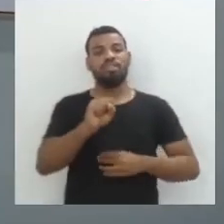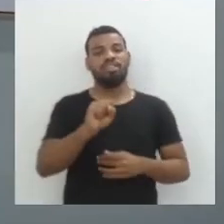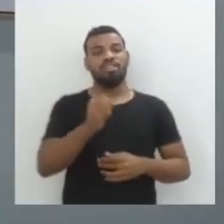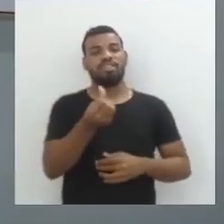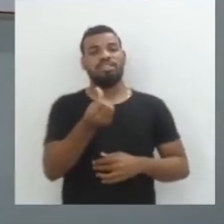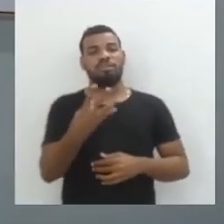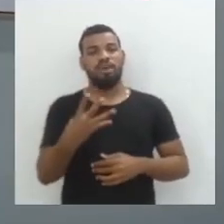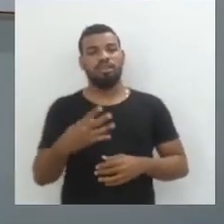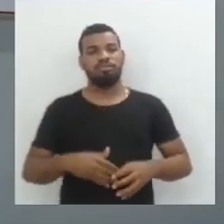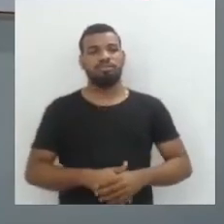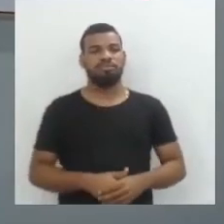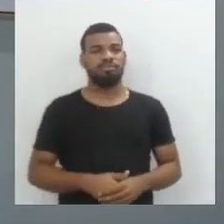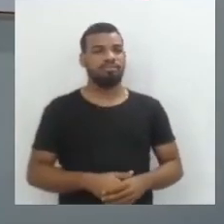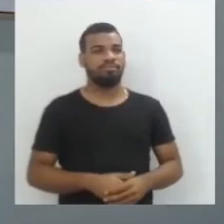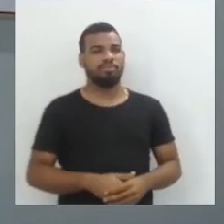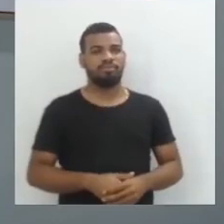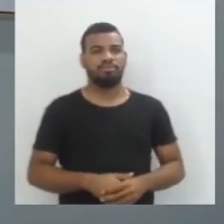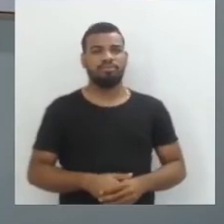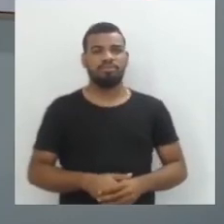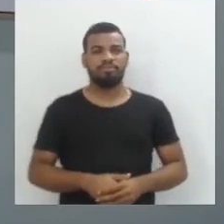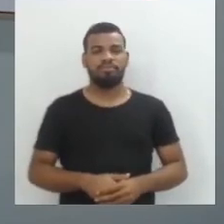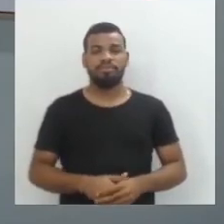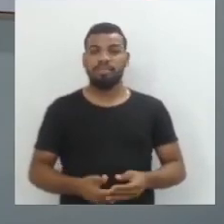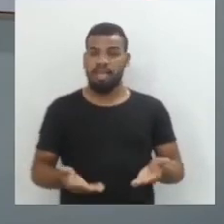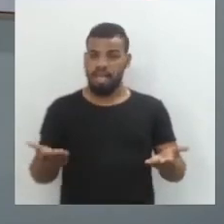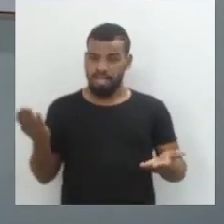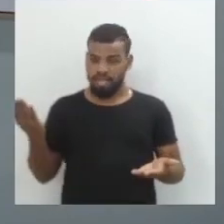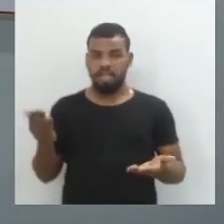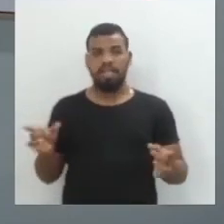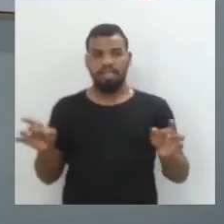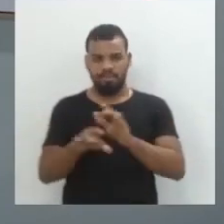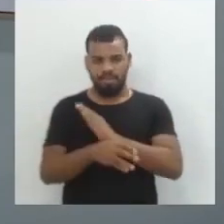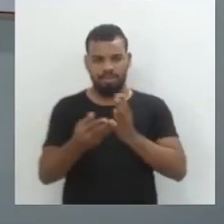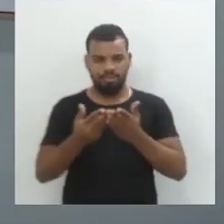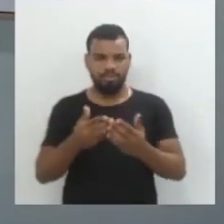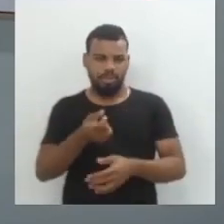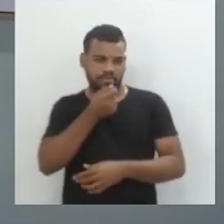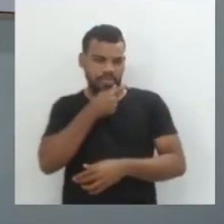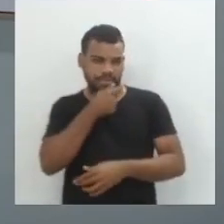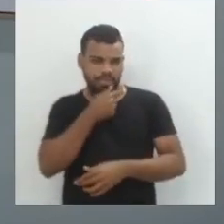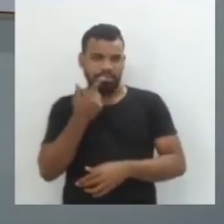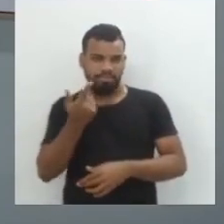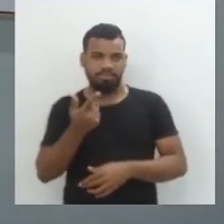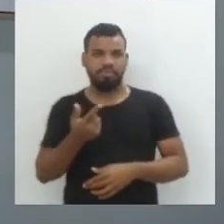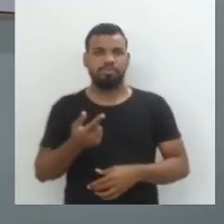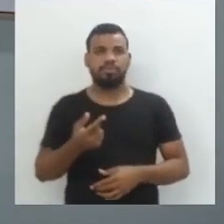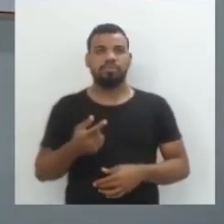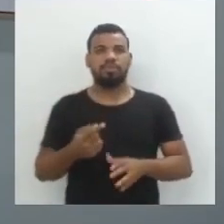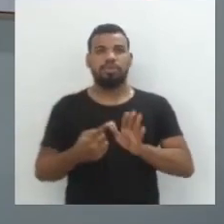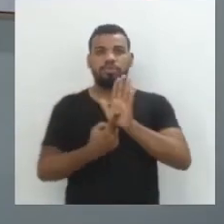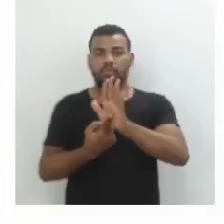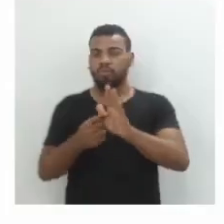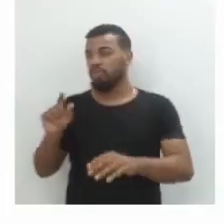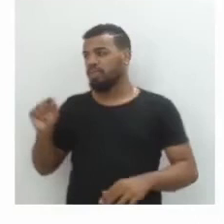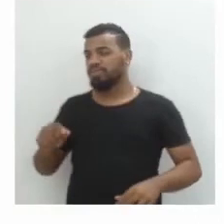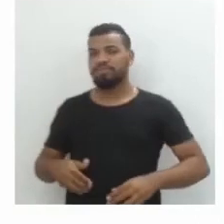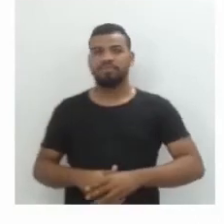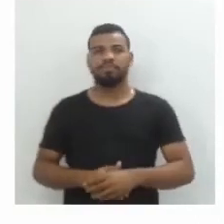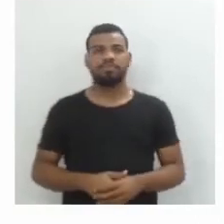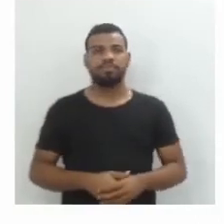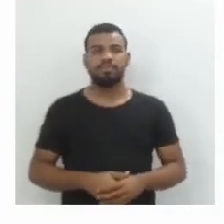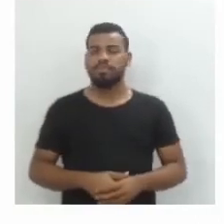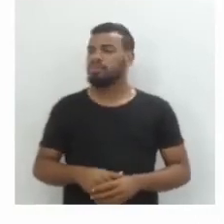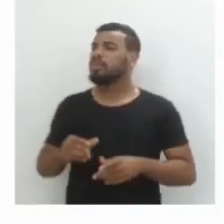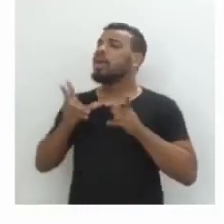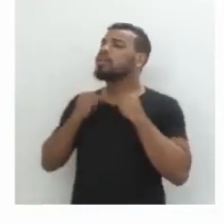aqui, para terminar essa aula, eu trago uma charge, onde ele mostra que, ele diz assim,